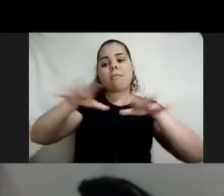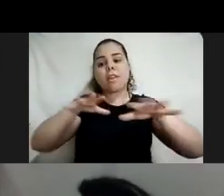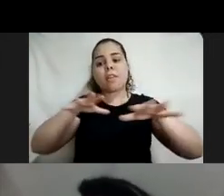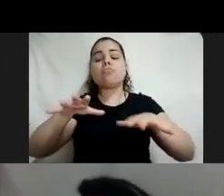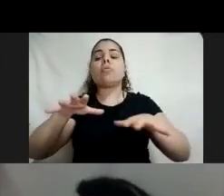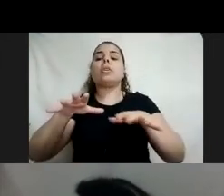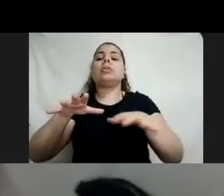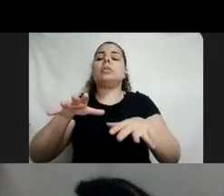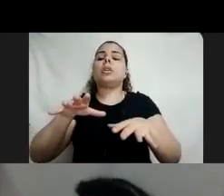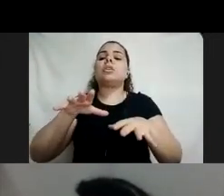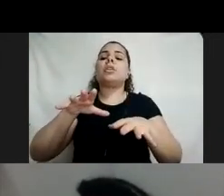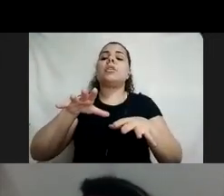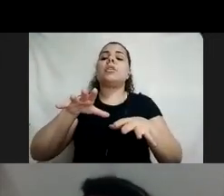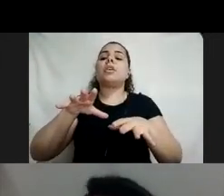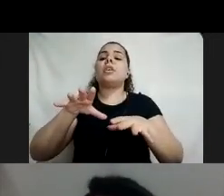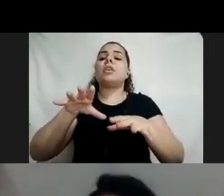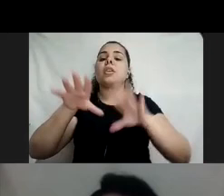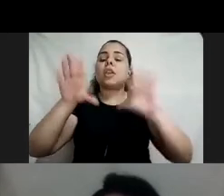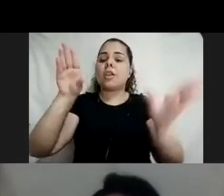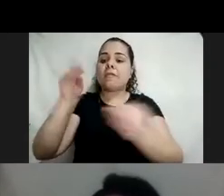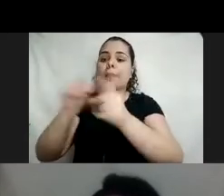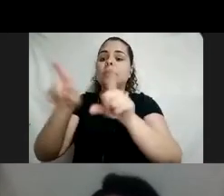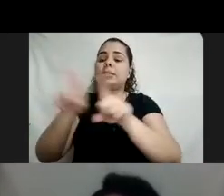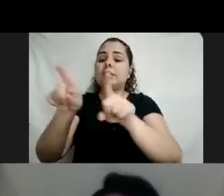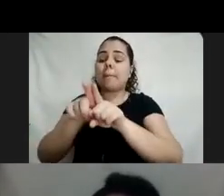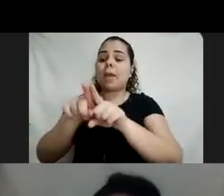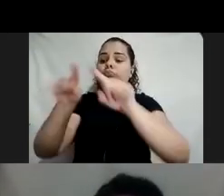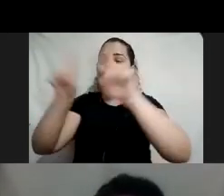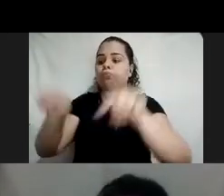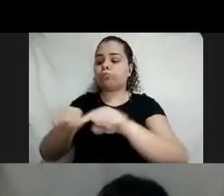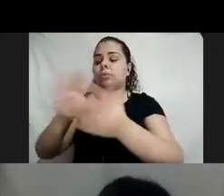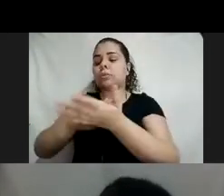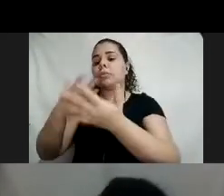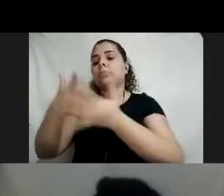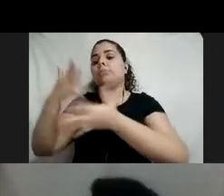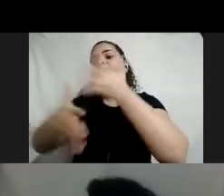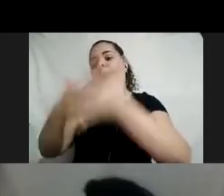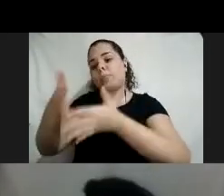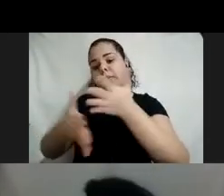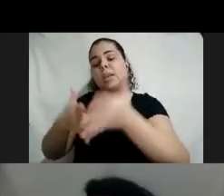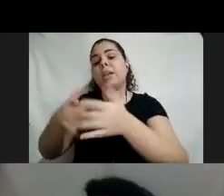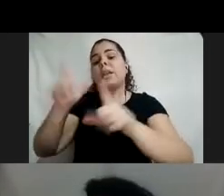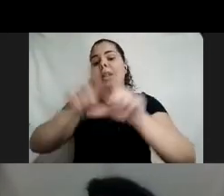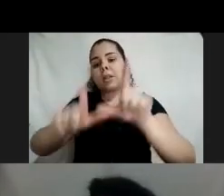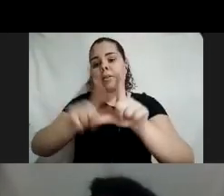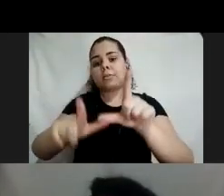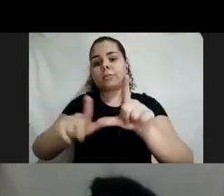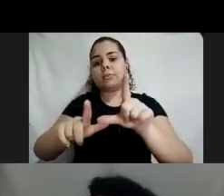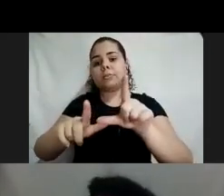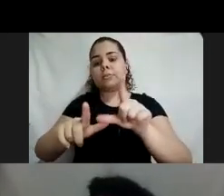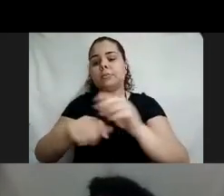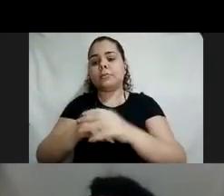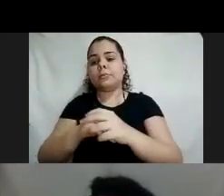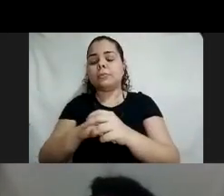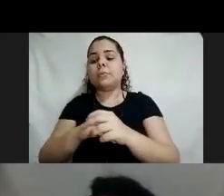incorporar, então, a janela de libros e a audiodescrição. Exatamente para isso que a Patrícia falou. quer dizer, a gente oferecer diversas formas